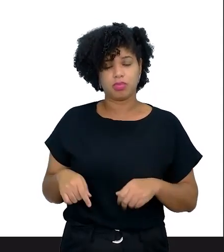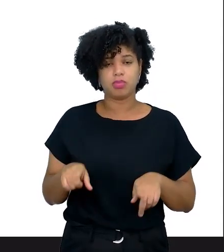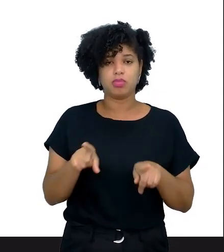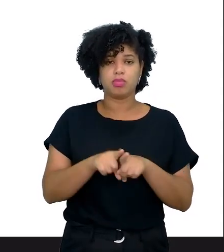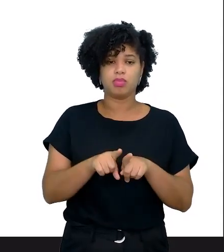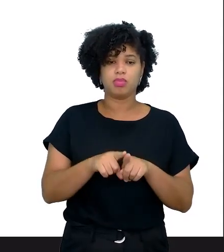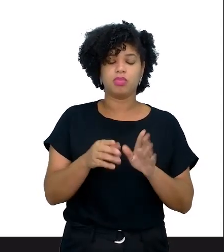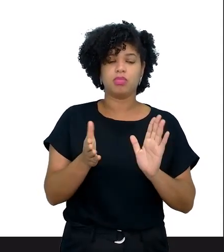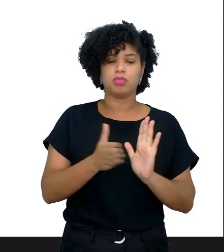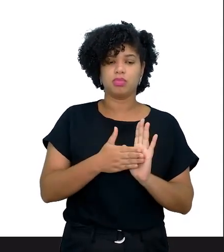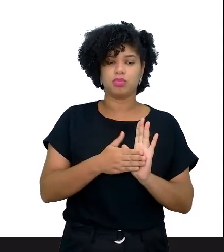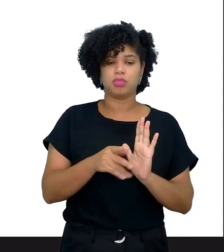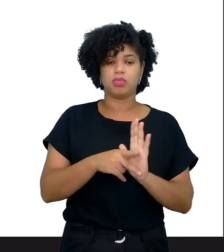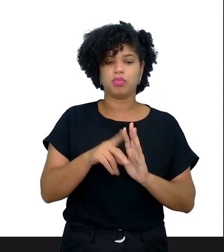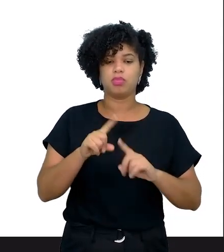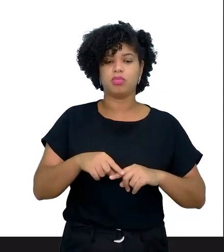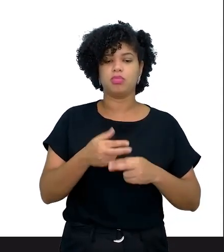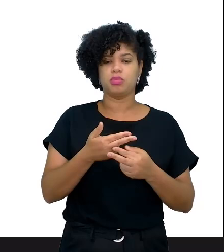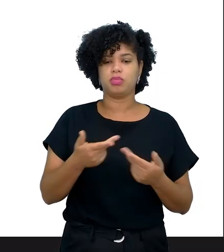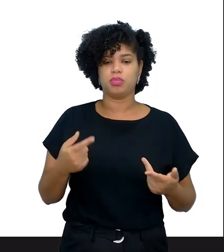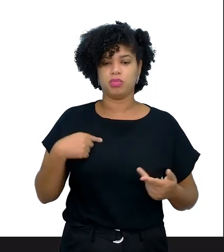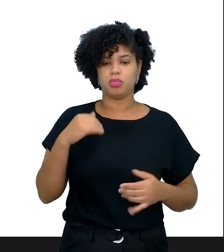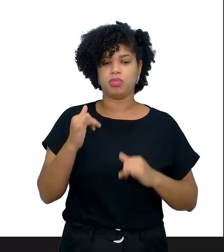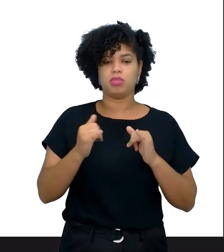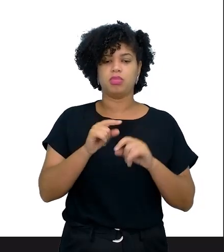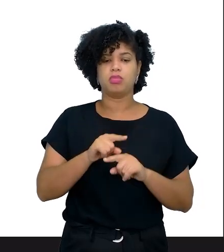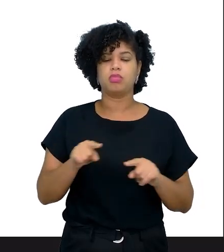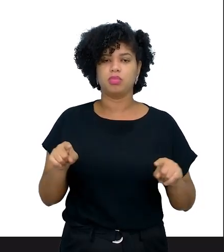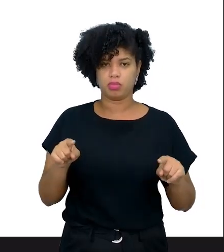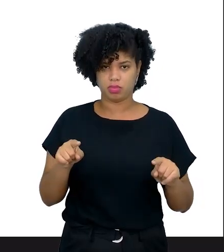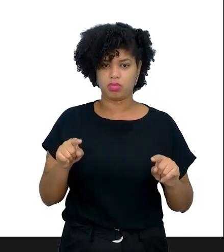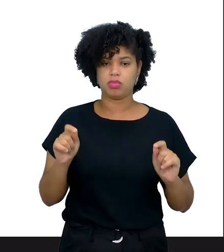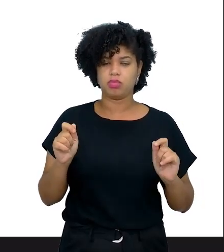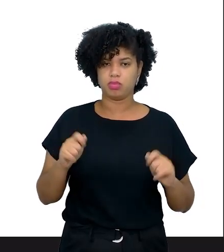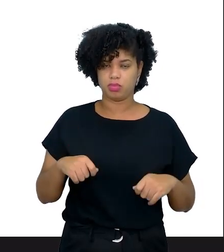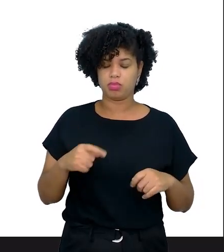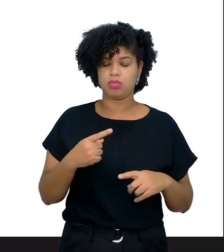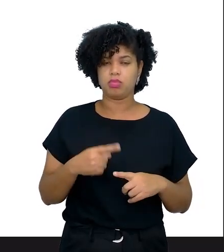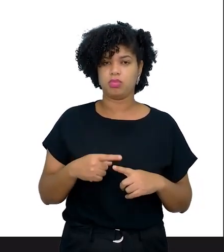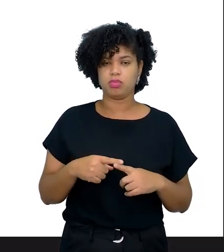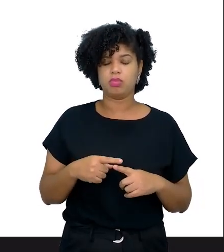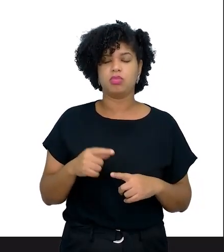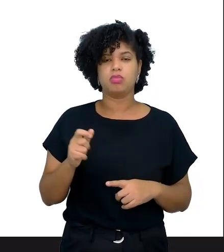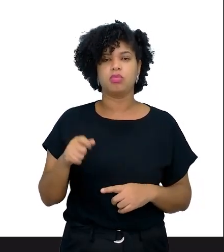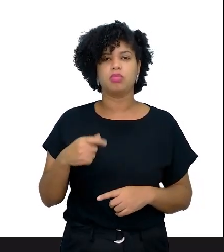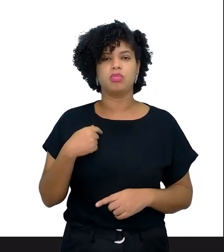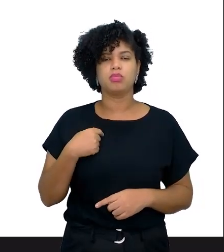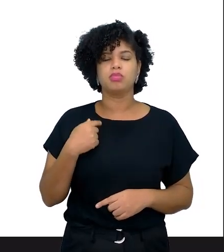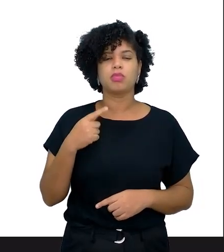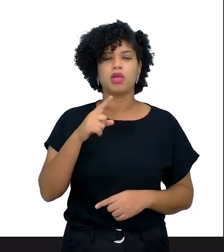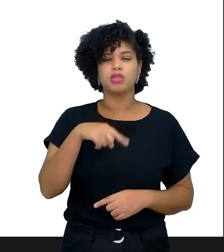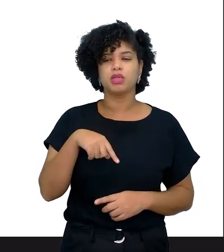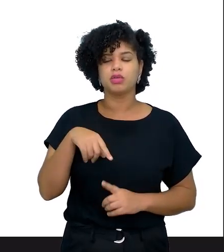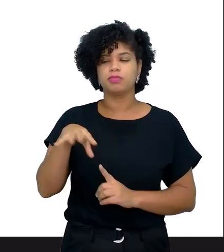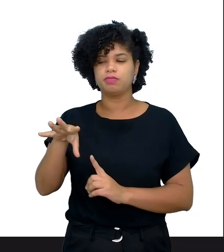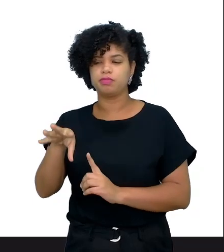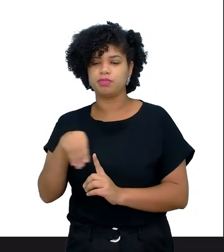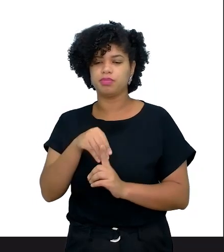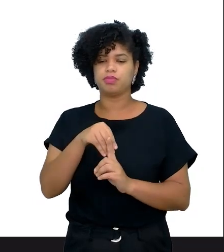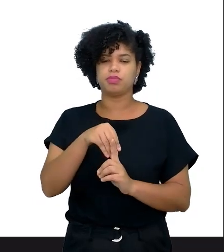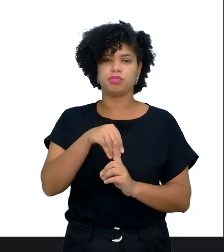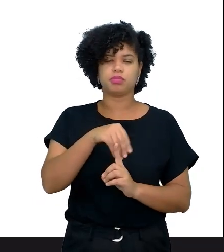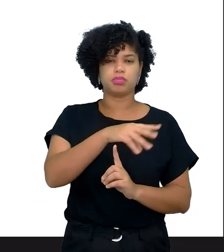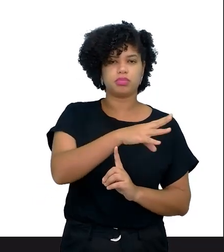também a proposta do material, que é aquilo que eu falei para vocês, para que vocês possam também trabalhar de uma forma transversal, pedir